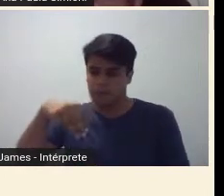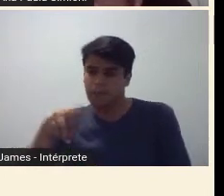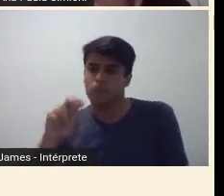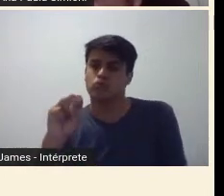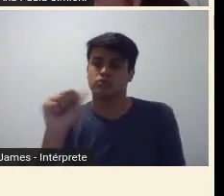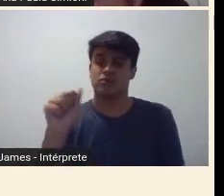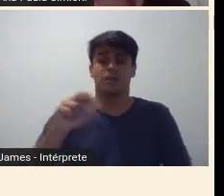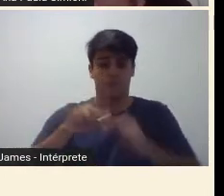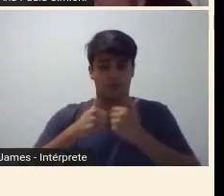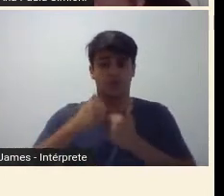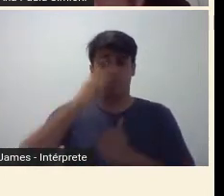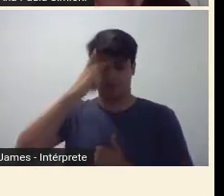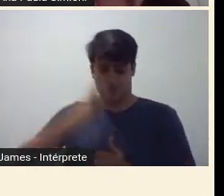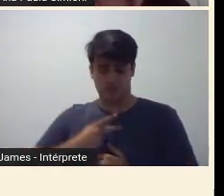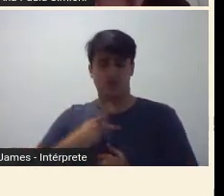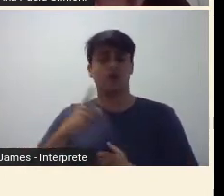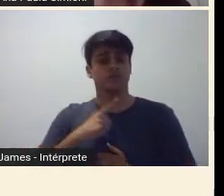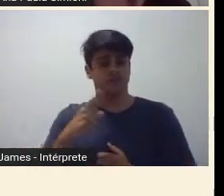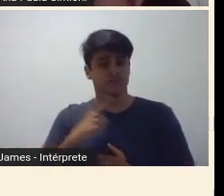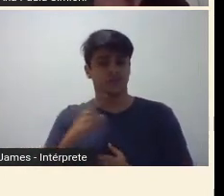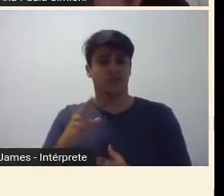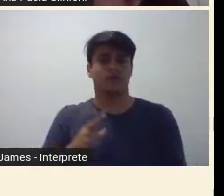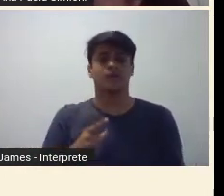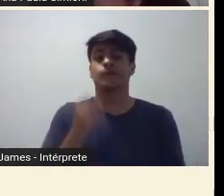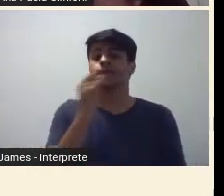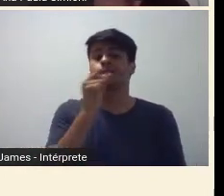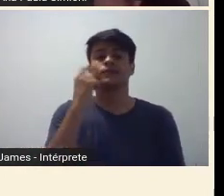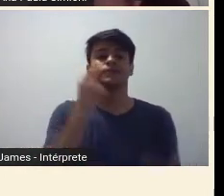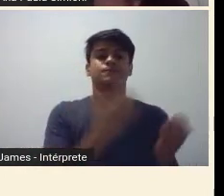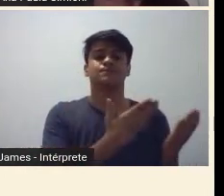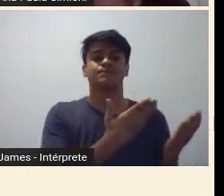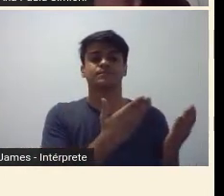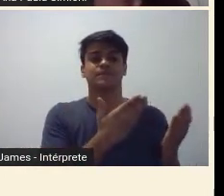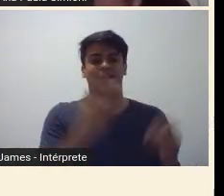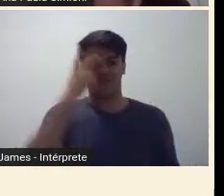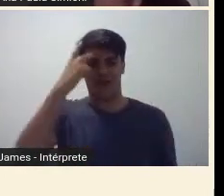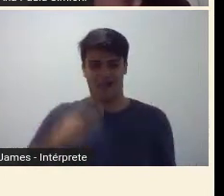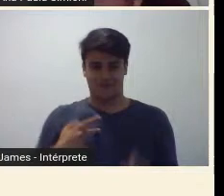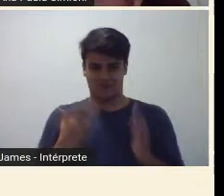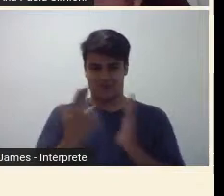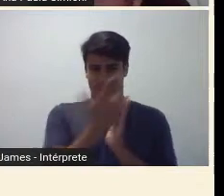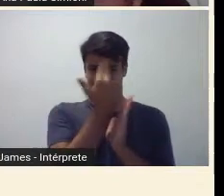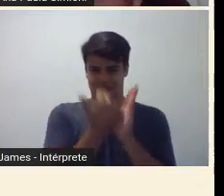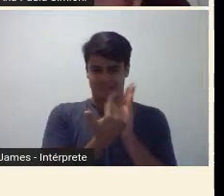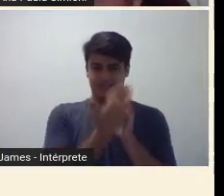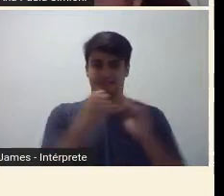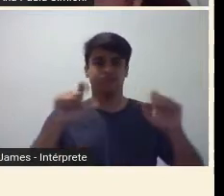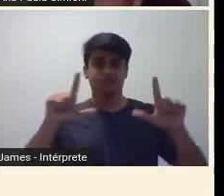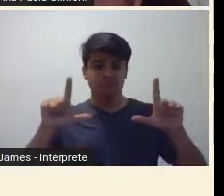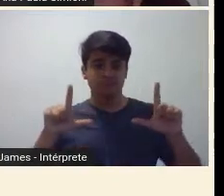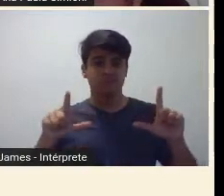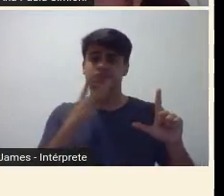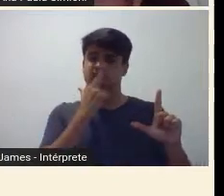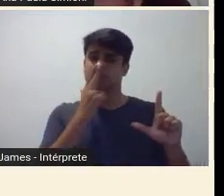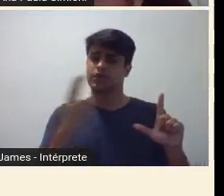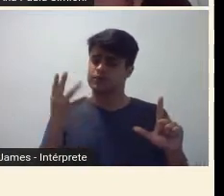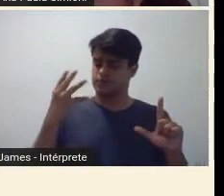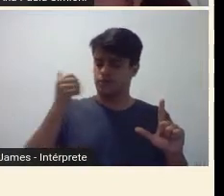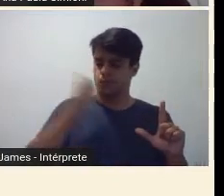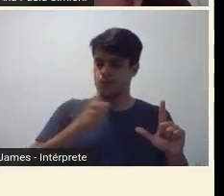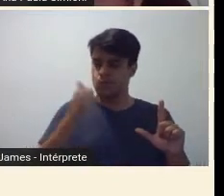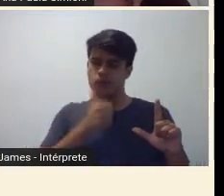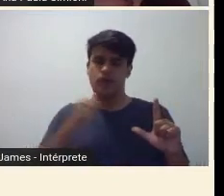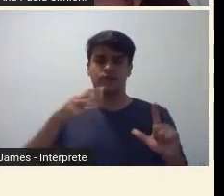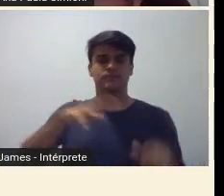Tarsila, que investia, por exemplo, esse autorretrato emblemático, né, na construção de si como uma mulher cosmopolita,